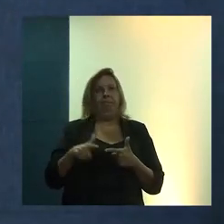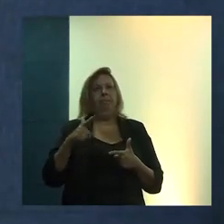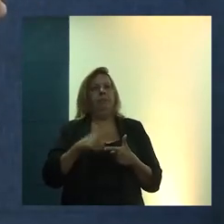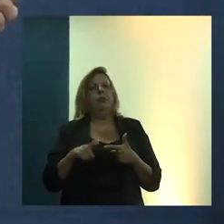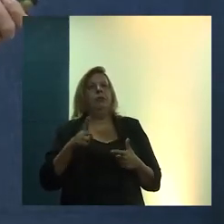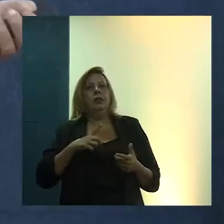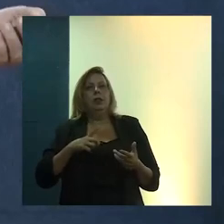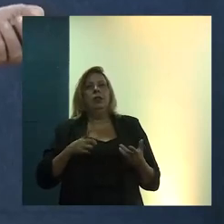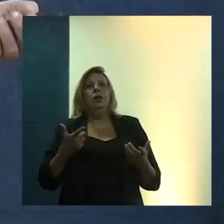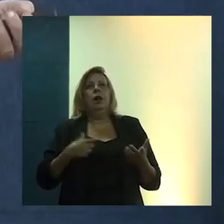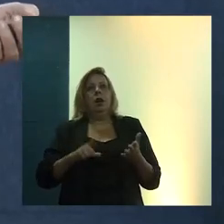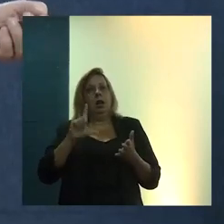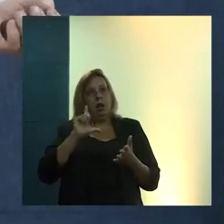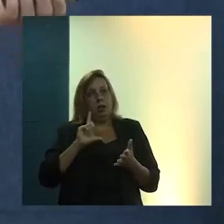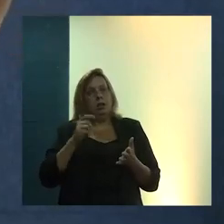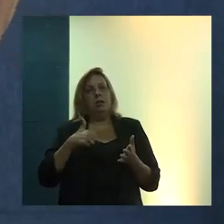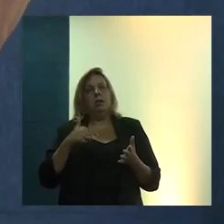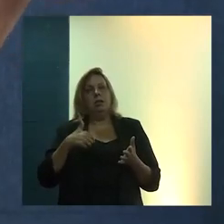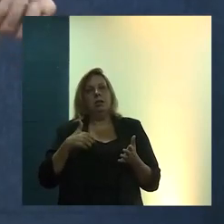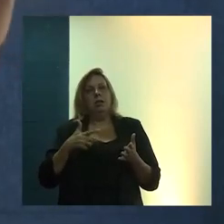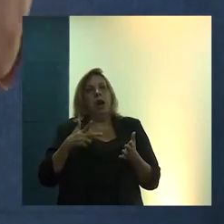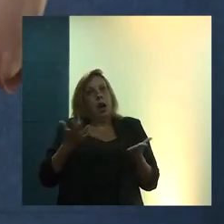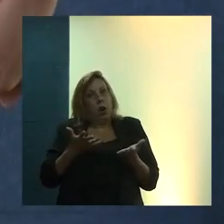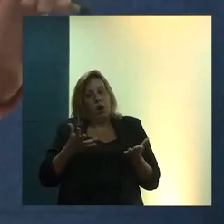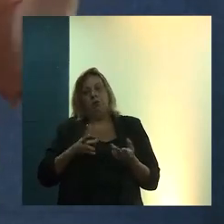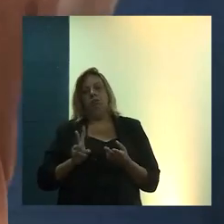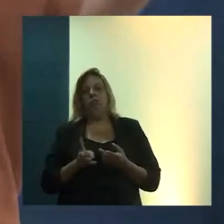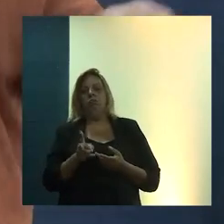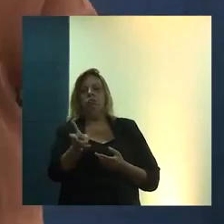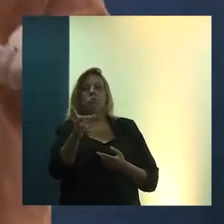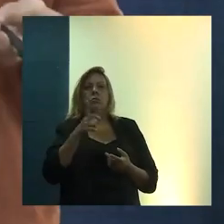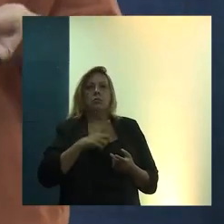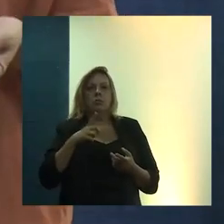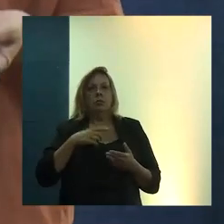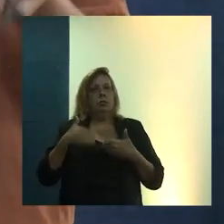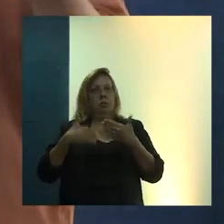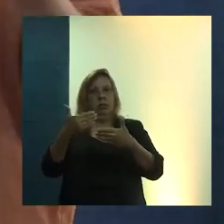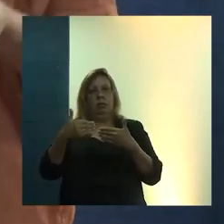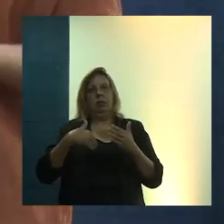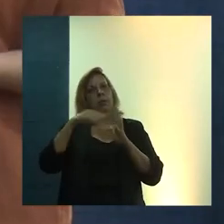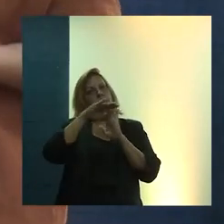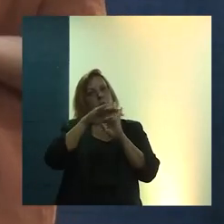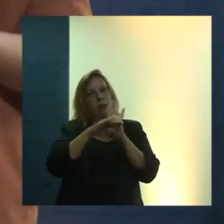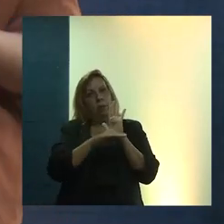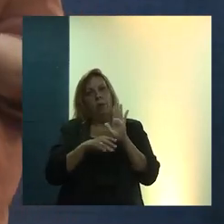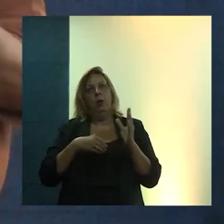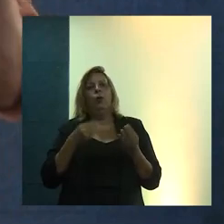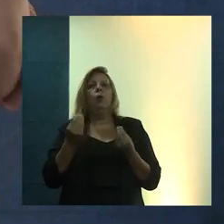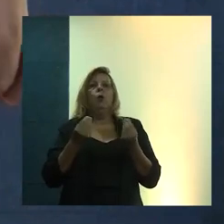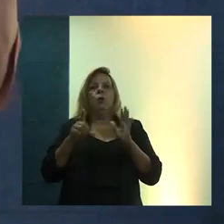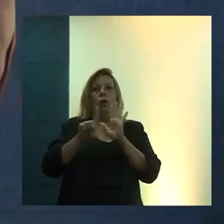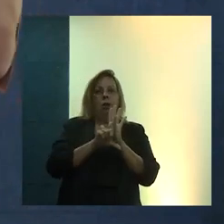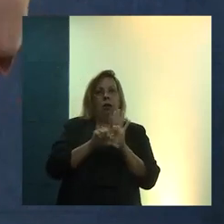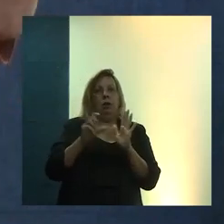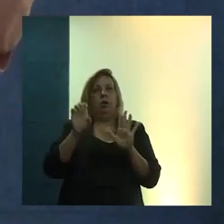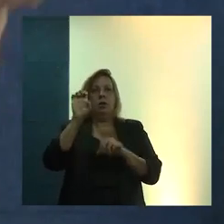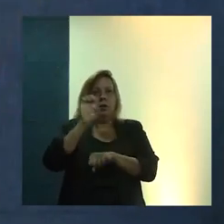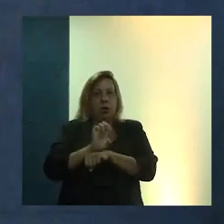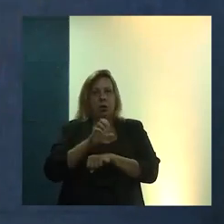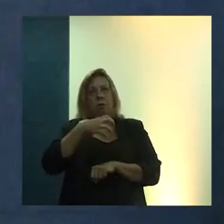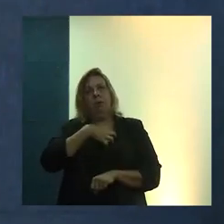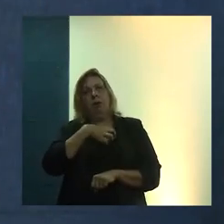com utilidade funcional. Um outro que nós queríamos desenvolver um programa com o governo do Estado da Bahia seria